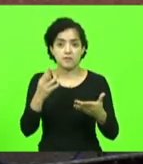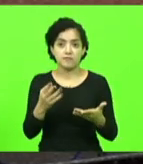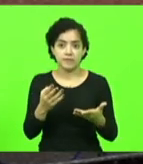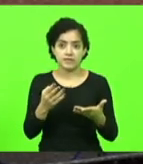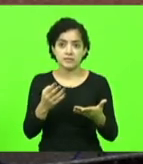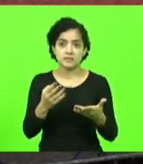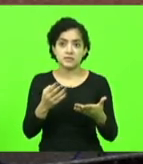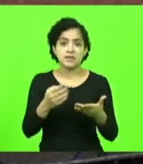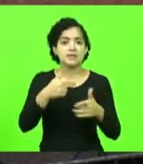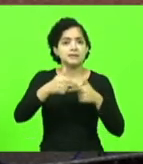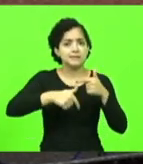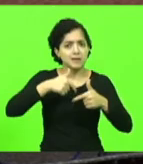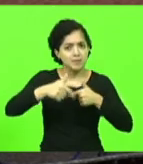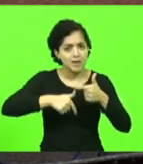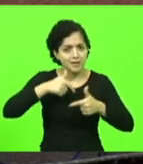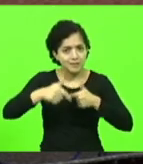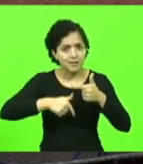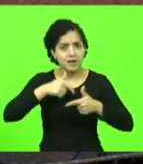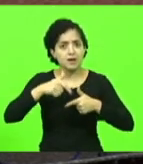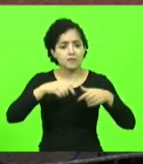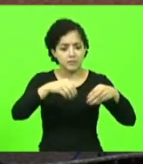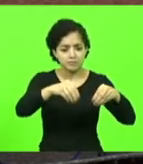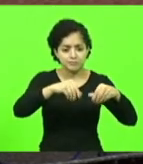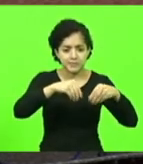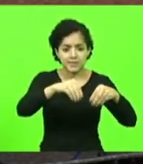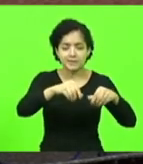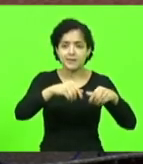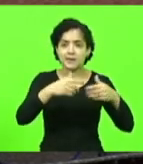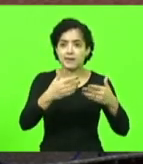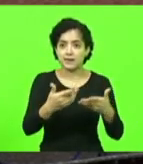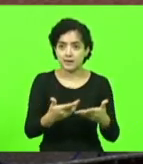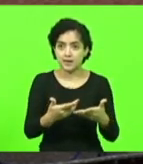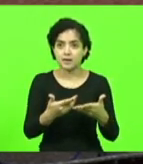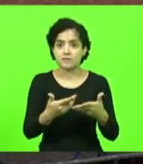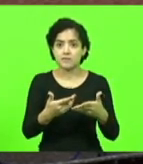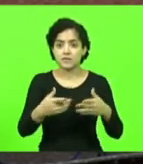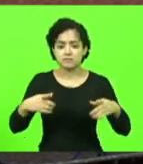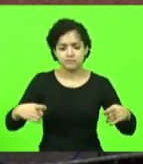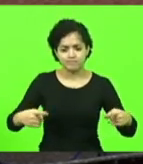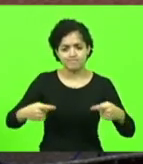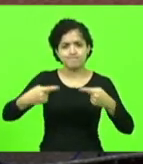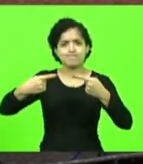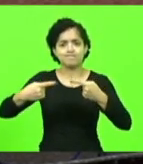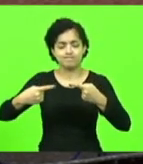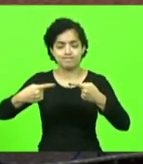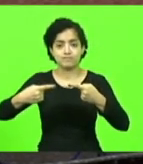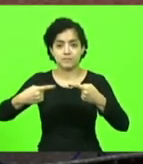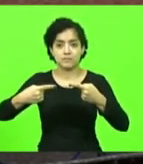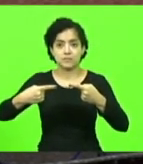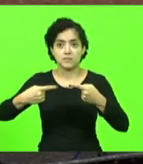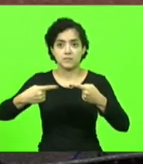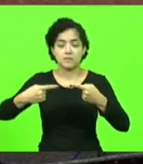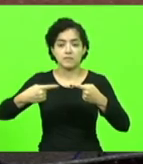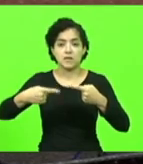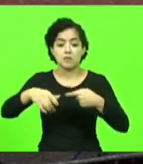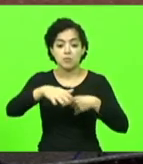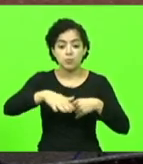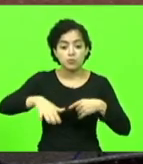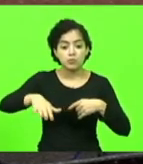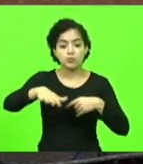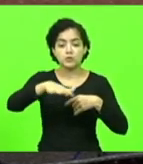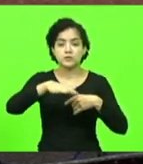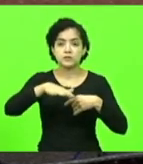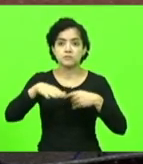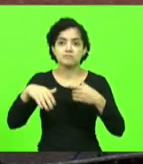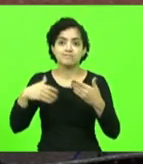aqueles que trabalhavam para as propriedades também, se rebelassem e lutassem por esse espaço, talvez,